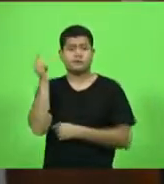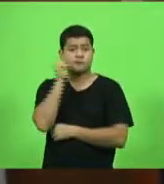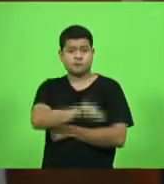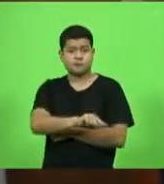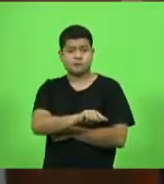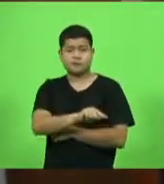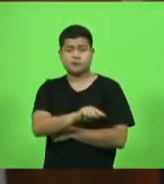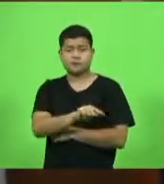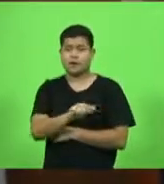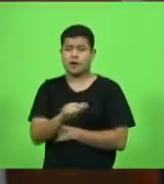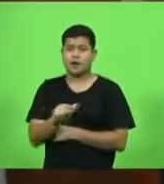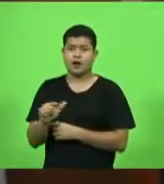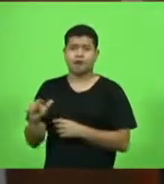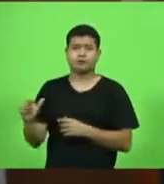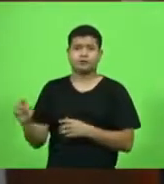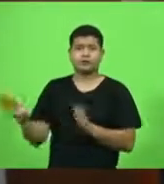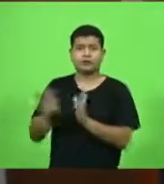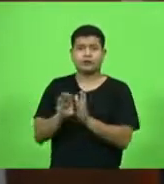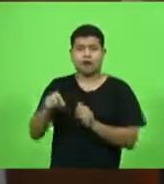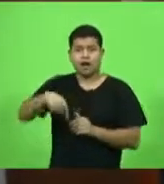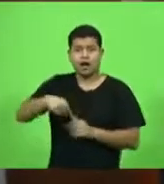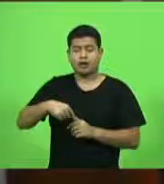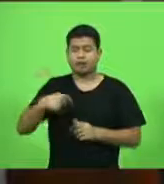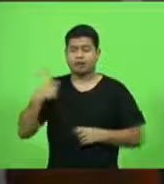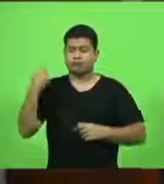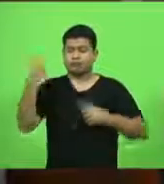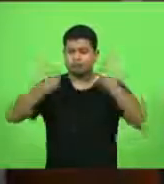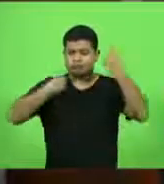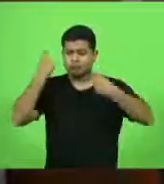situações que nos preocupam muito. Obrigado.